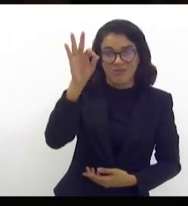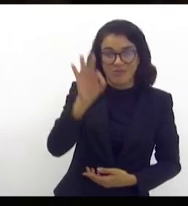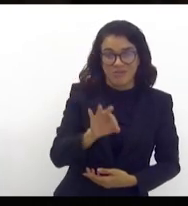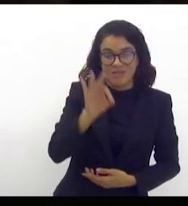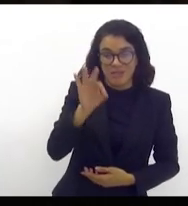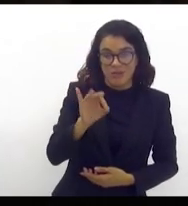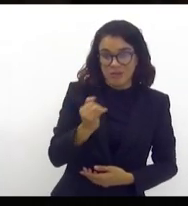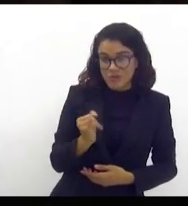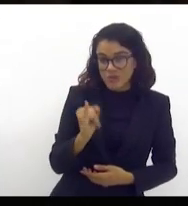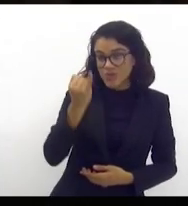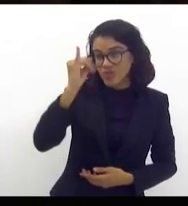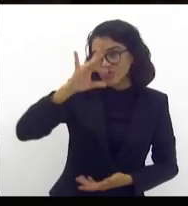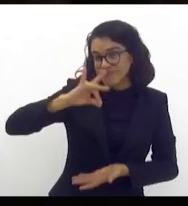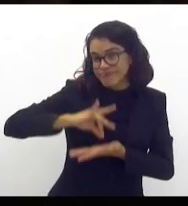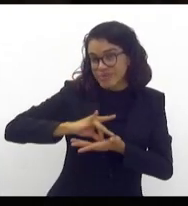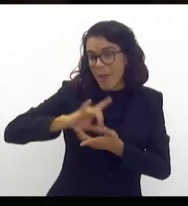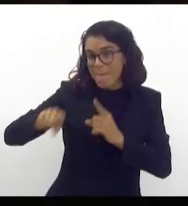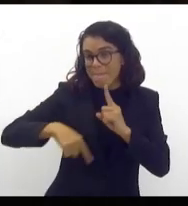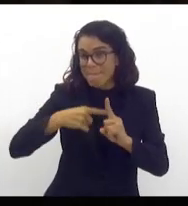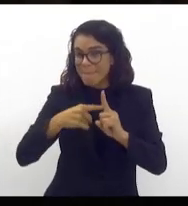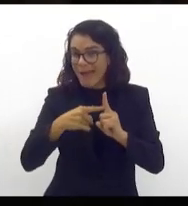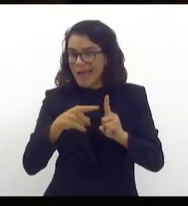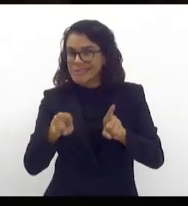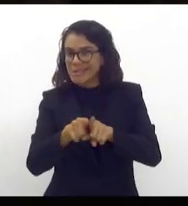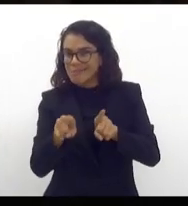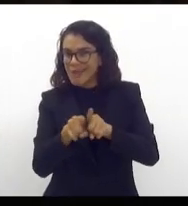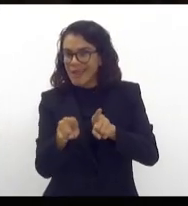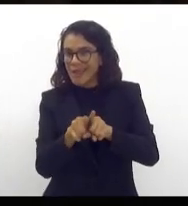juros real, mais a inflação,